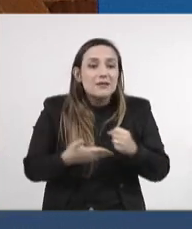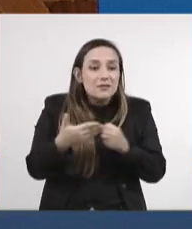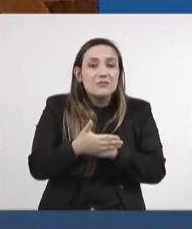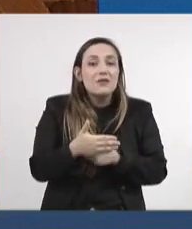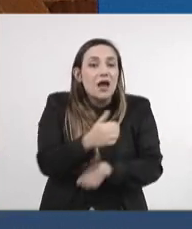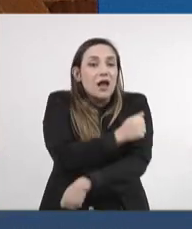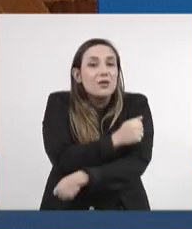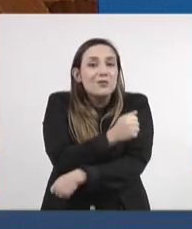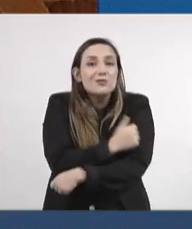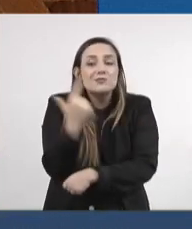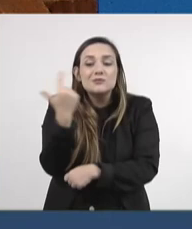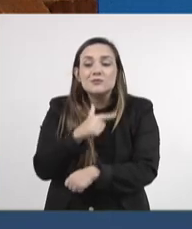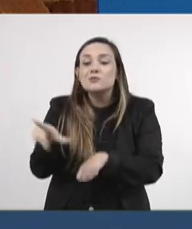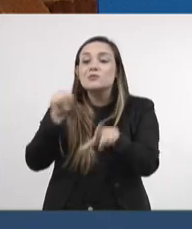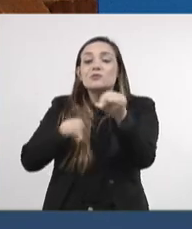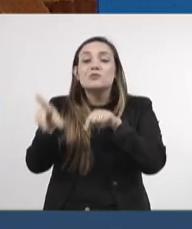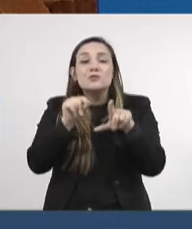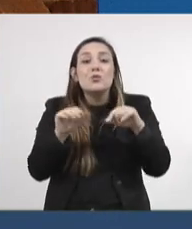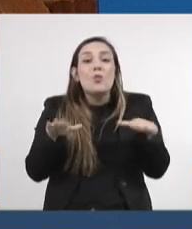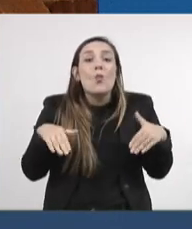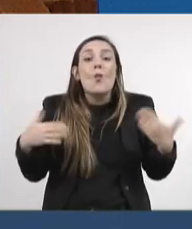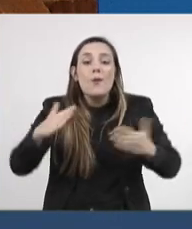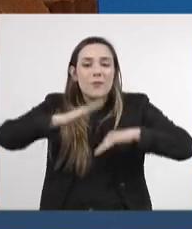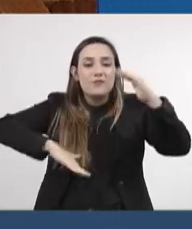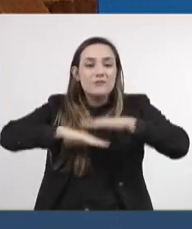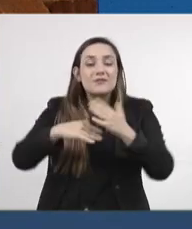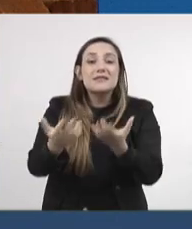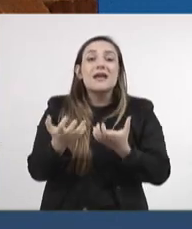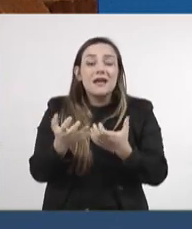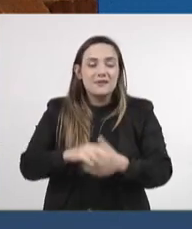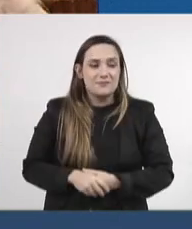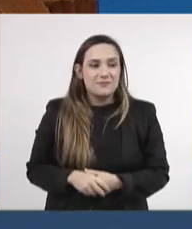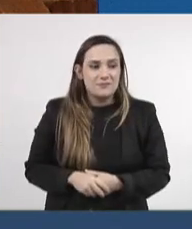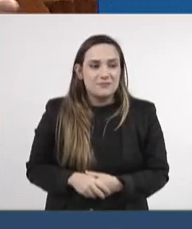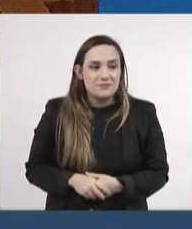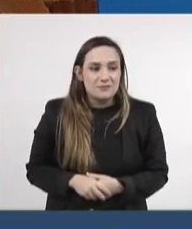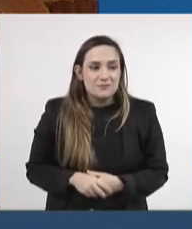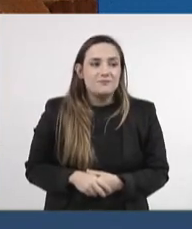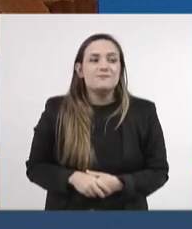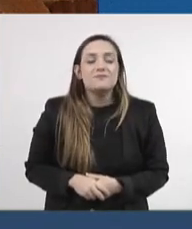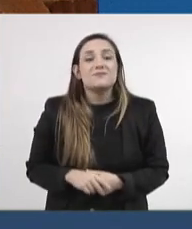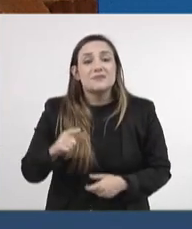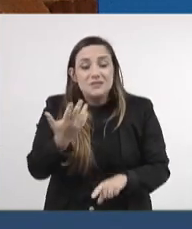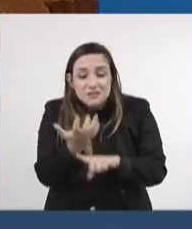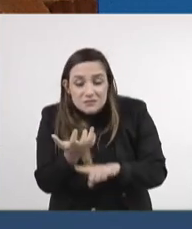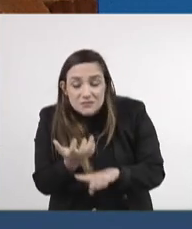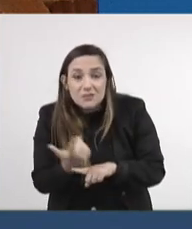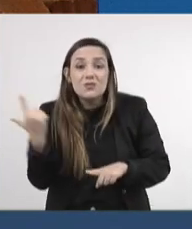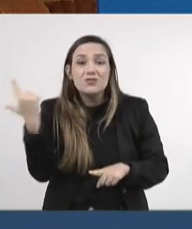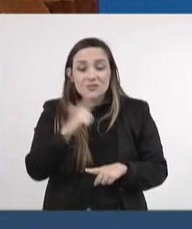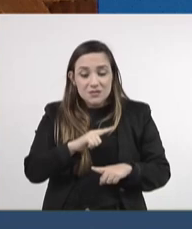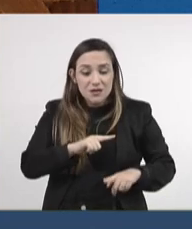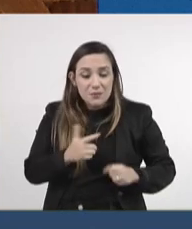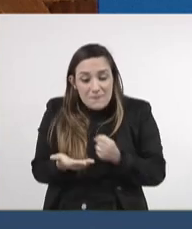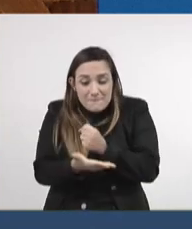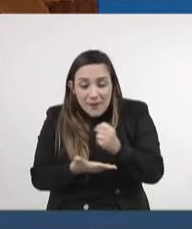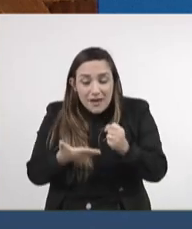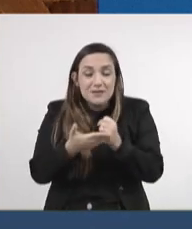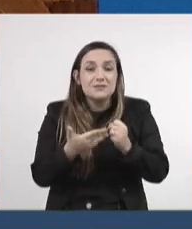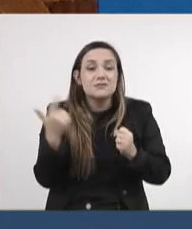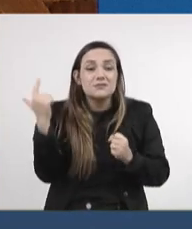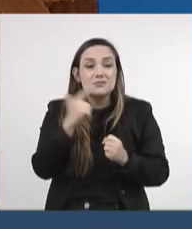aluno escolha o campo de atuação profissional que quer. São matérias que vão dar ao aluno condições de atingir